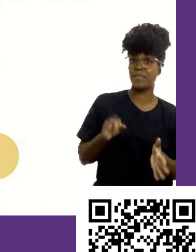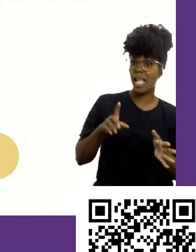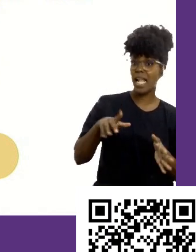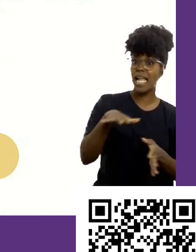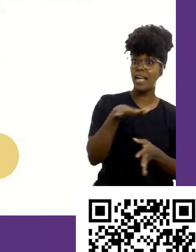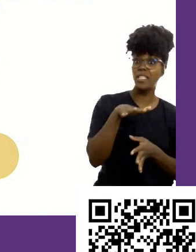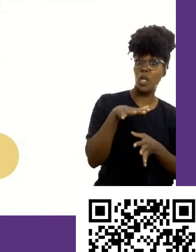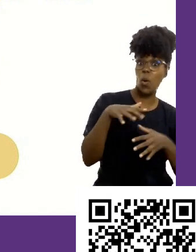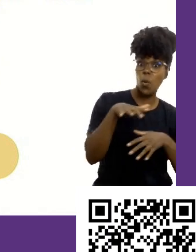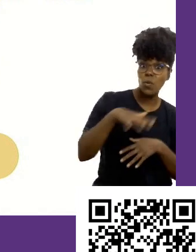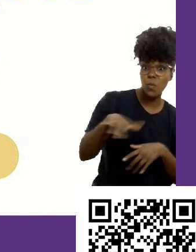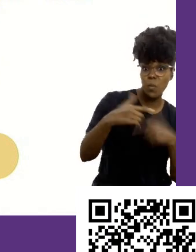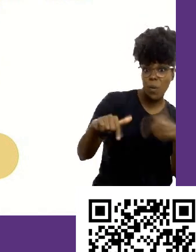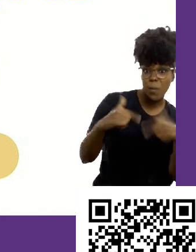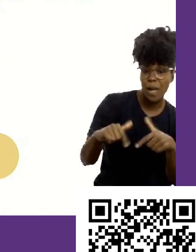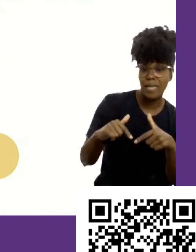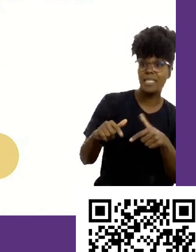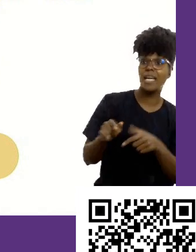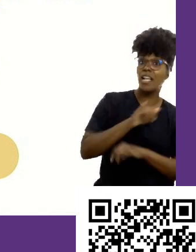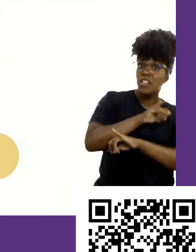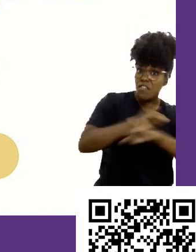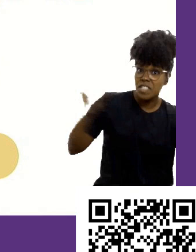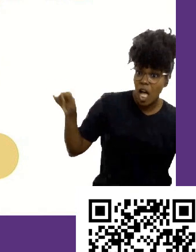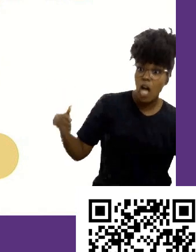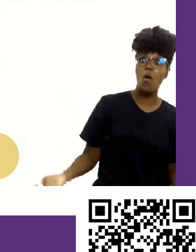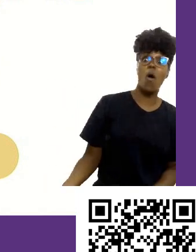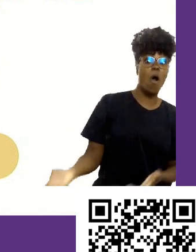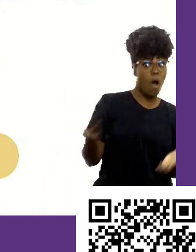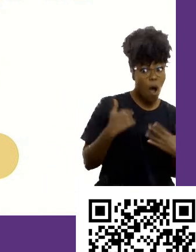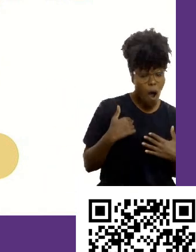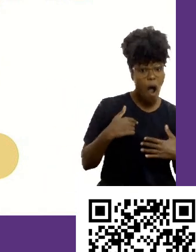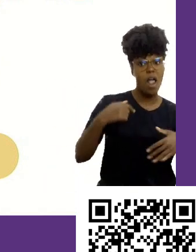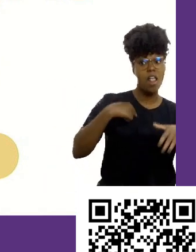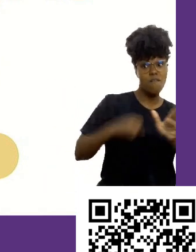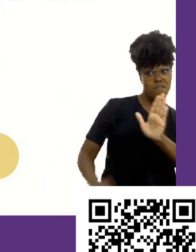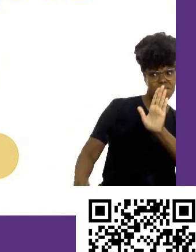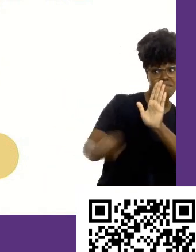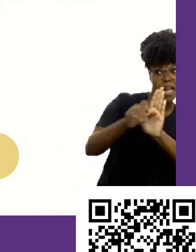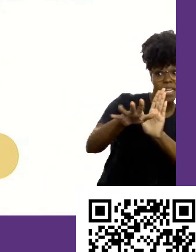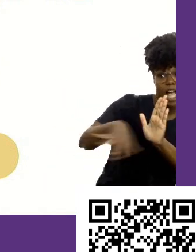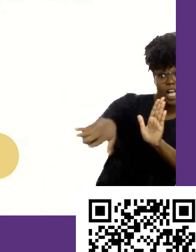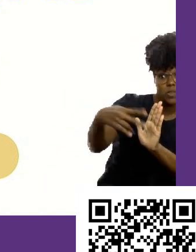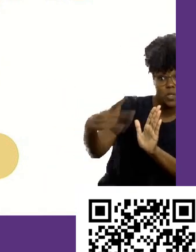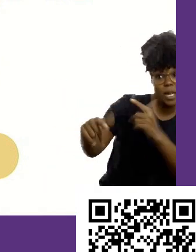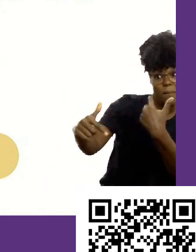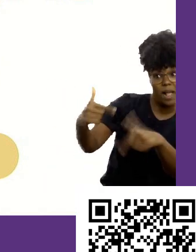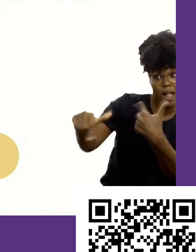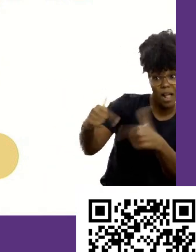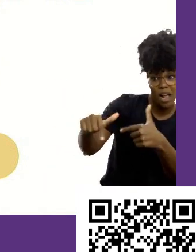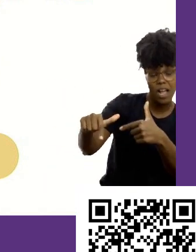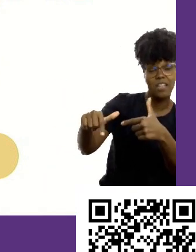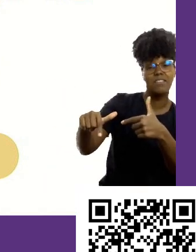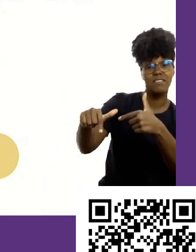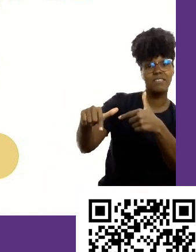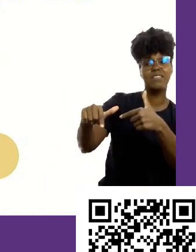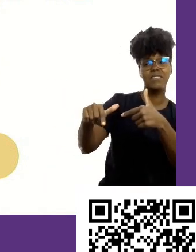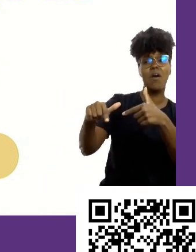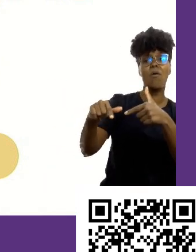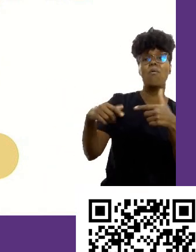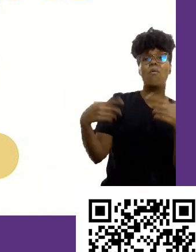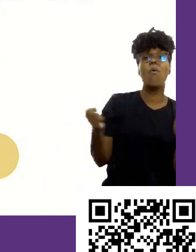chegando. Ei, eu vou impactar aí a sua área de atuação. O que eu posso fazer? O que está chegando para você?